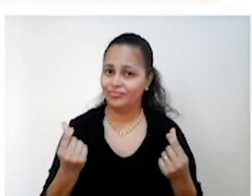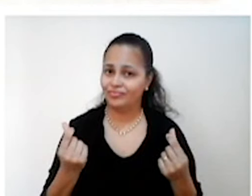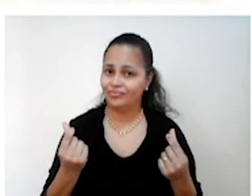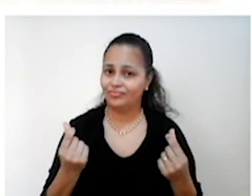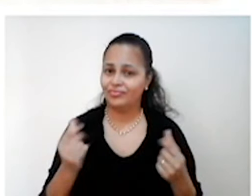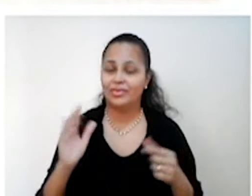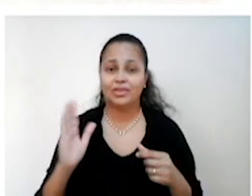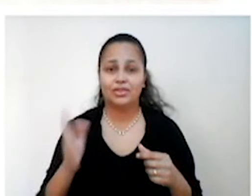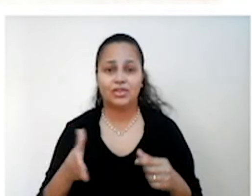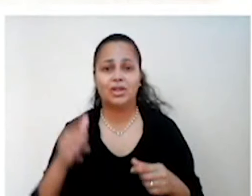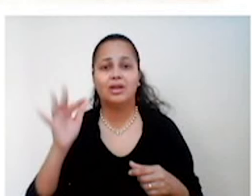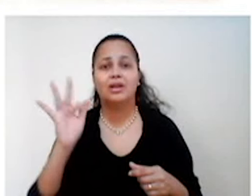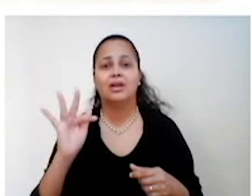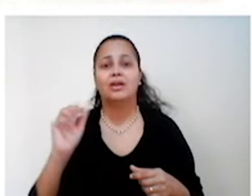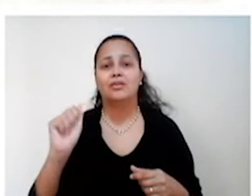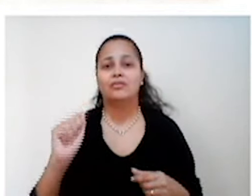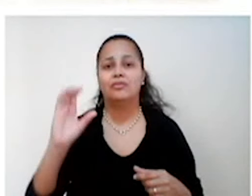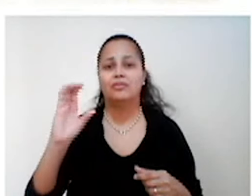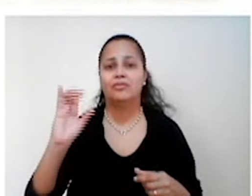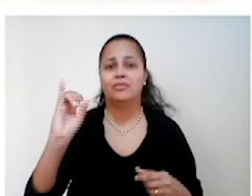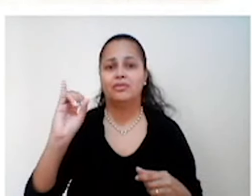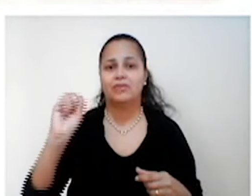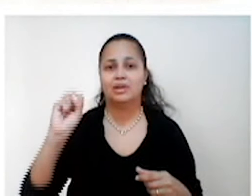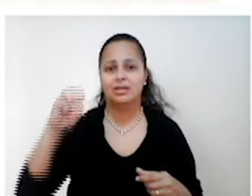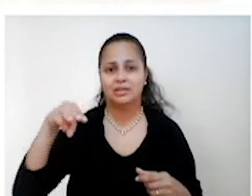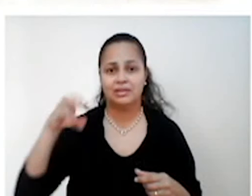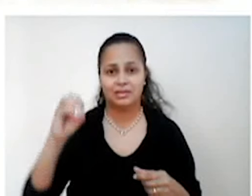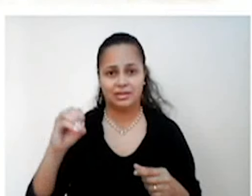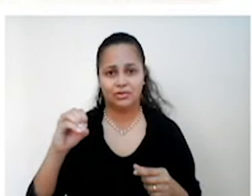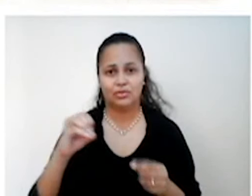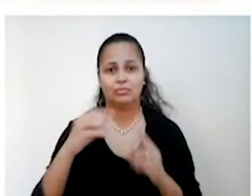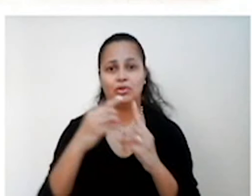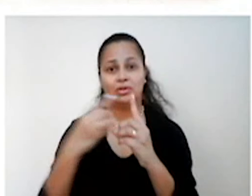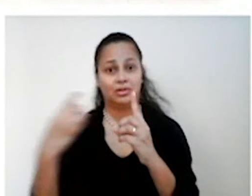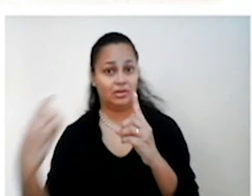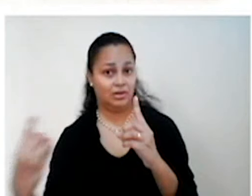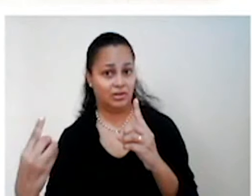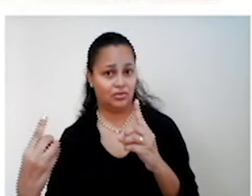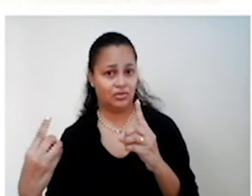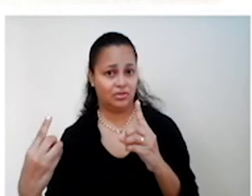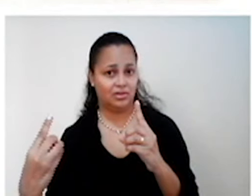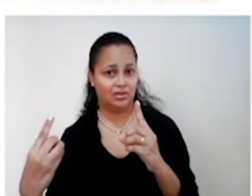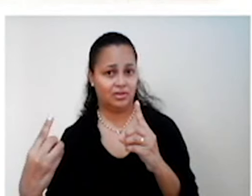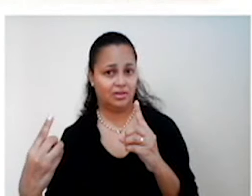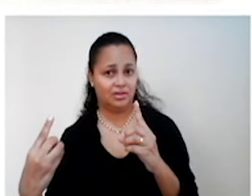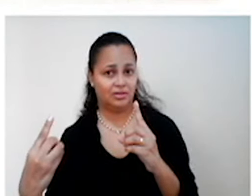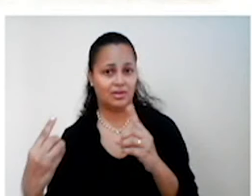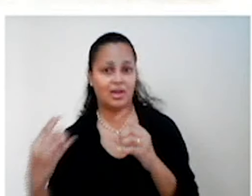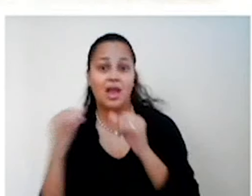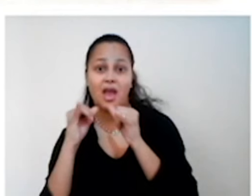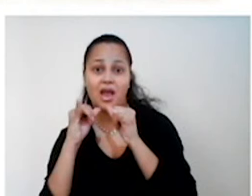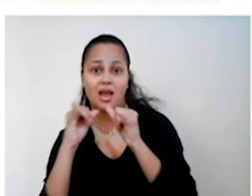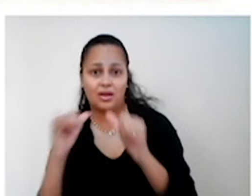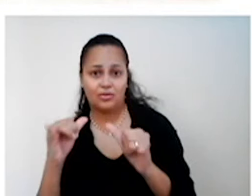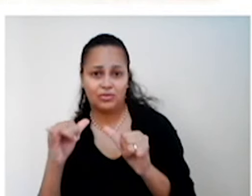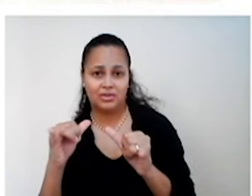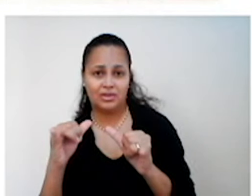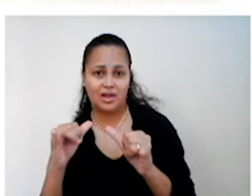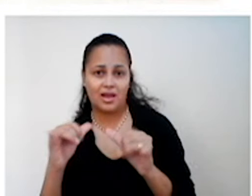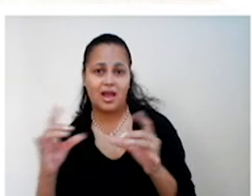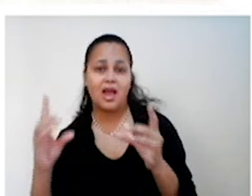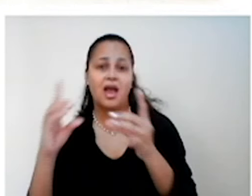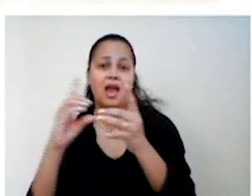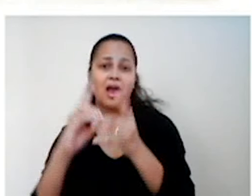fascismo, pessoal, de direita, ele tinha como posição, acusava a democracia